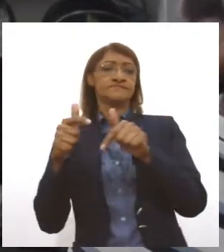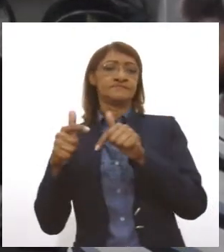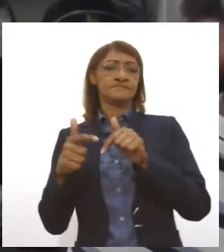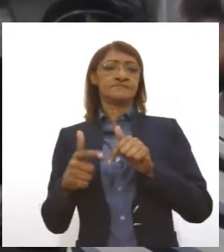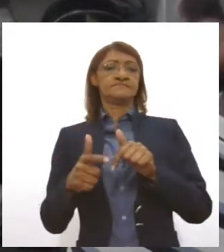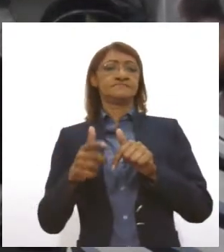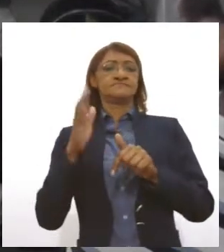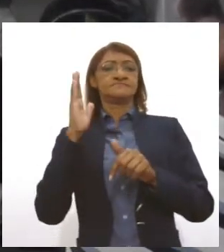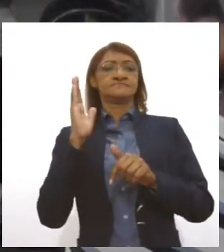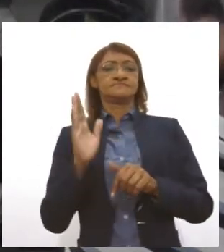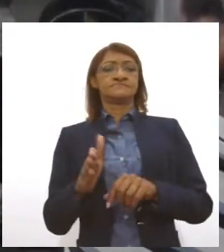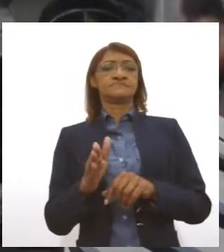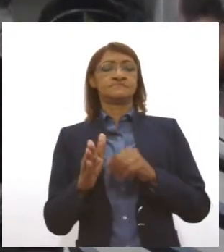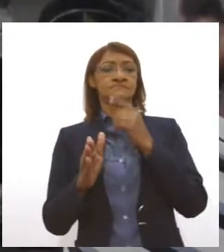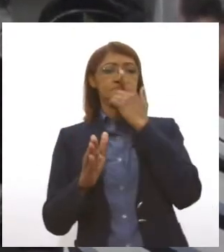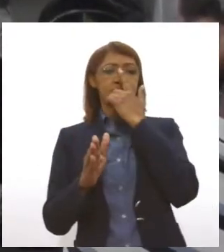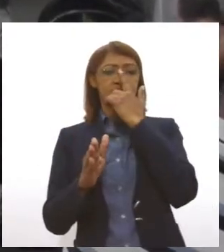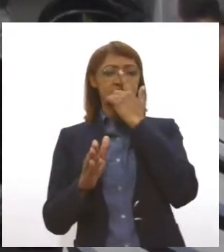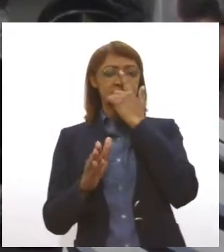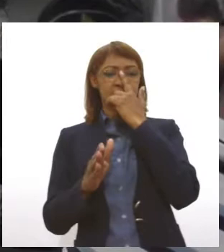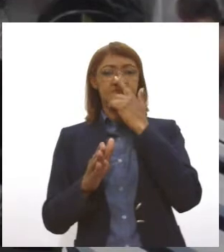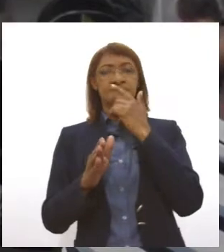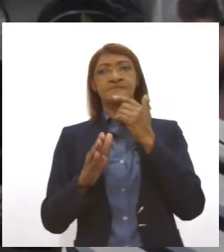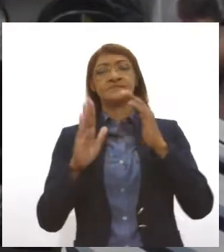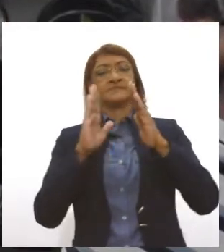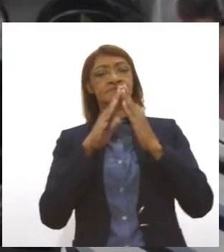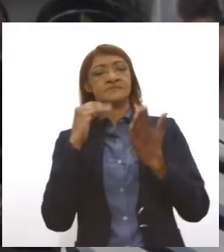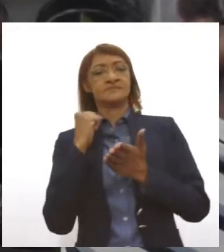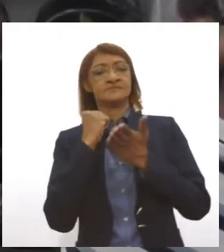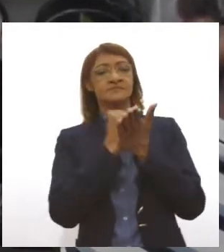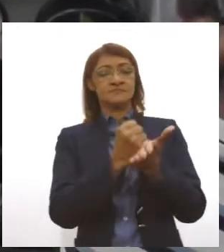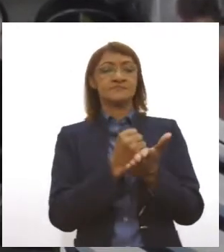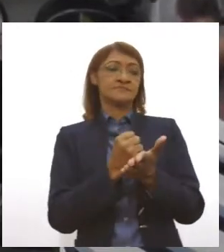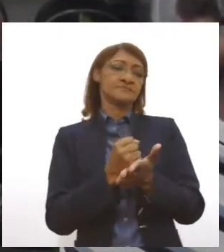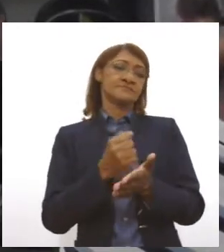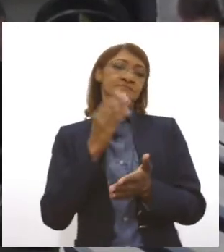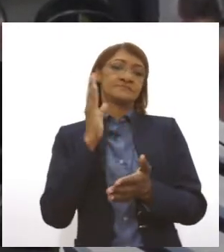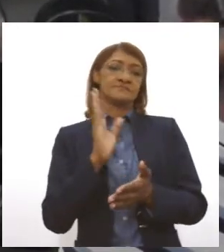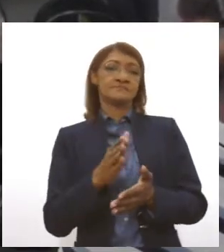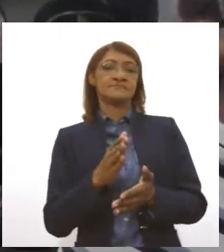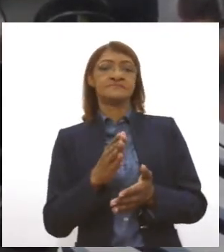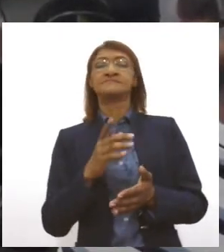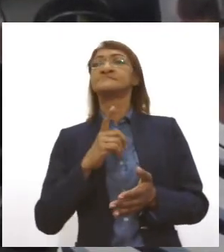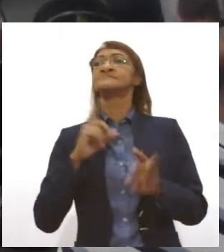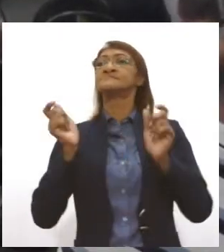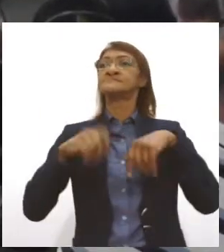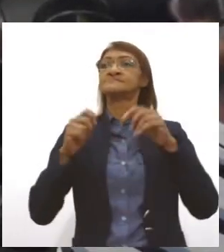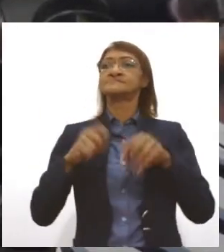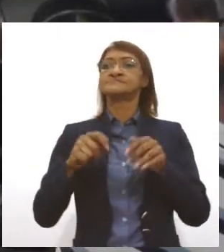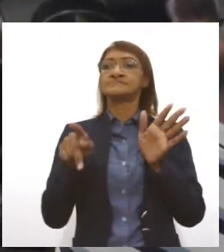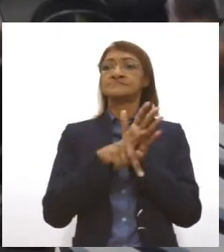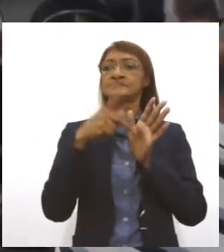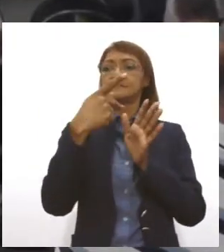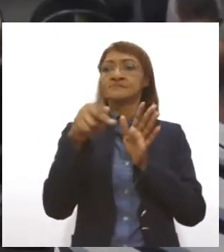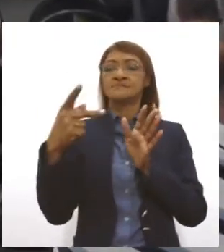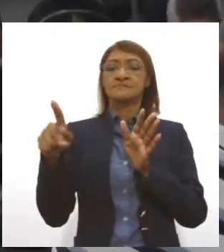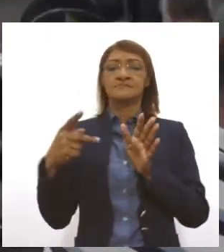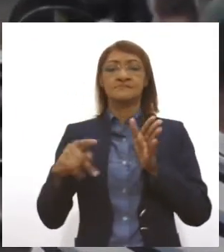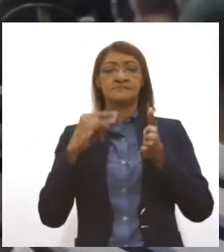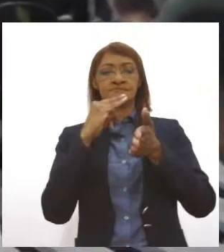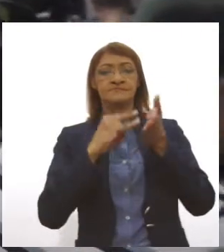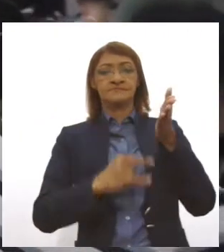A novidade agora é que as pessoas podem autenticar digitalmente os seus documentos. Henrique